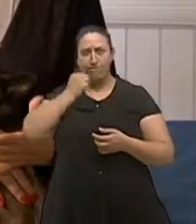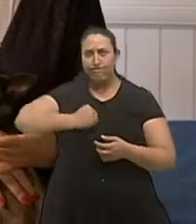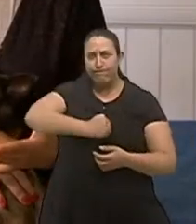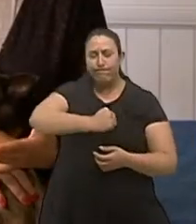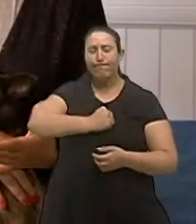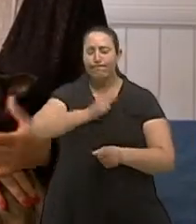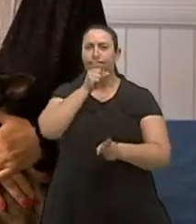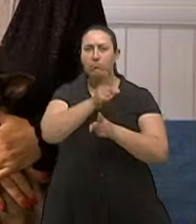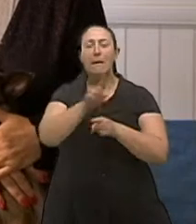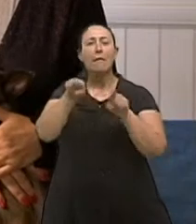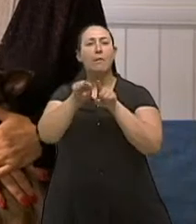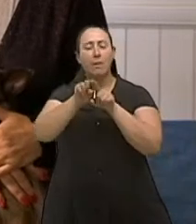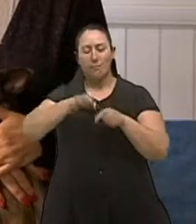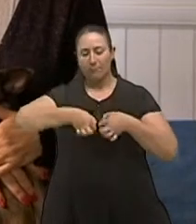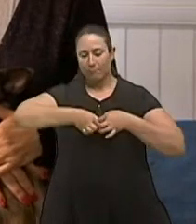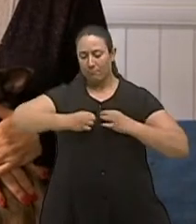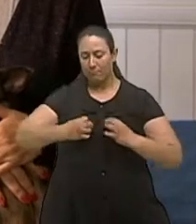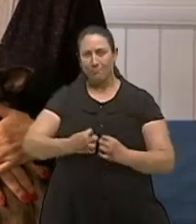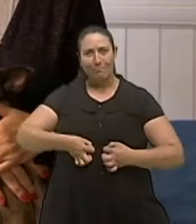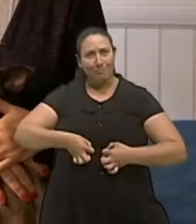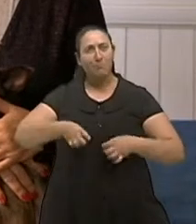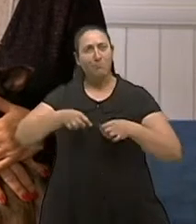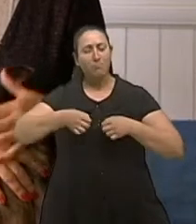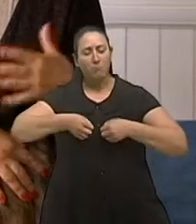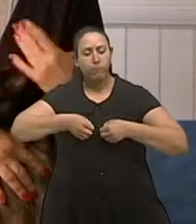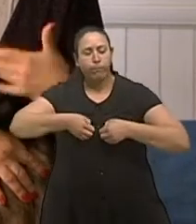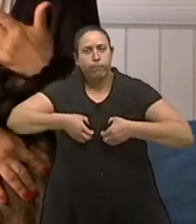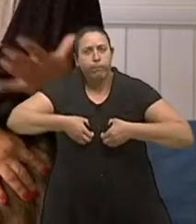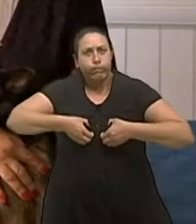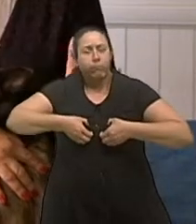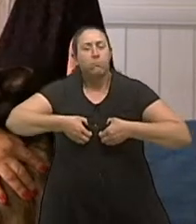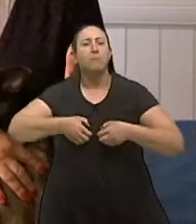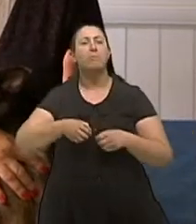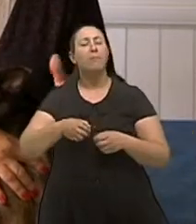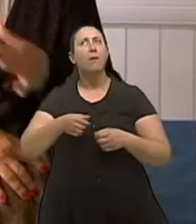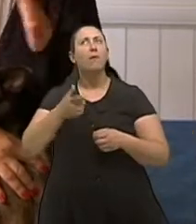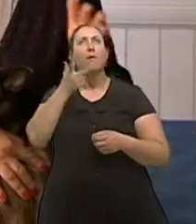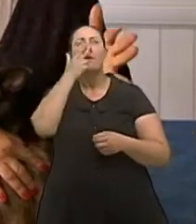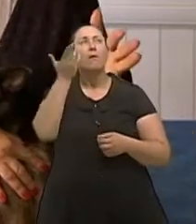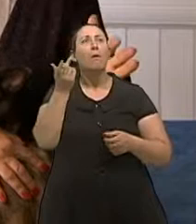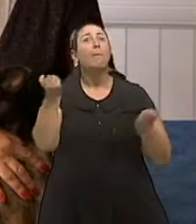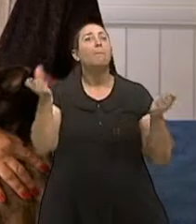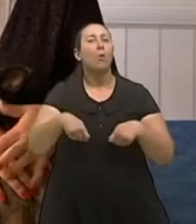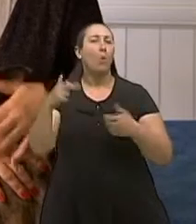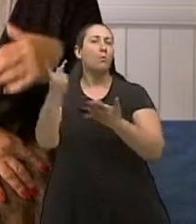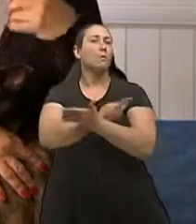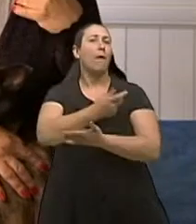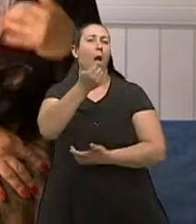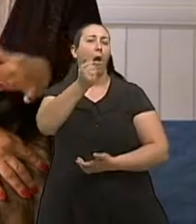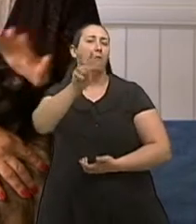bem acentuado e presto, digamos assim, a ter um AVC